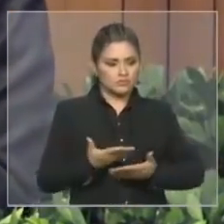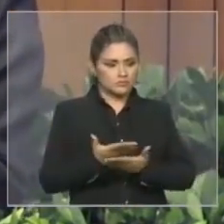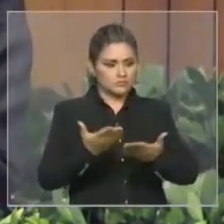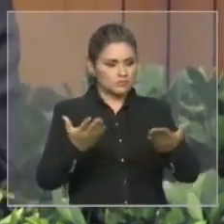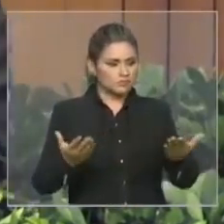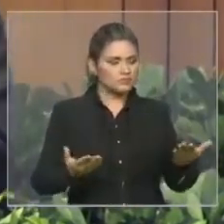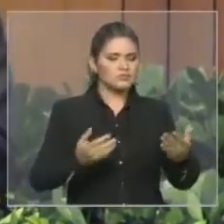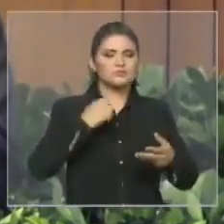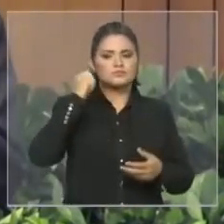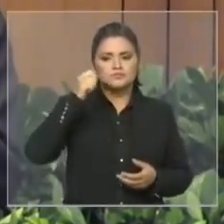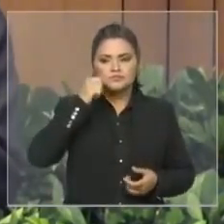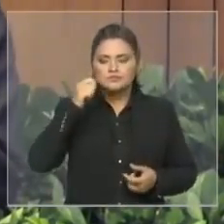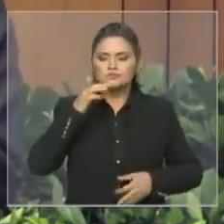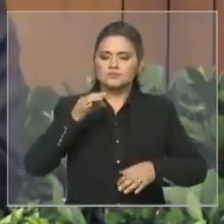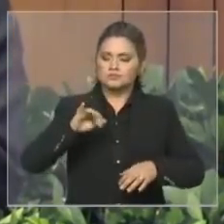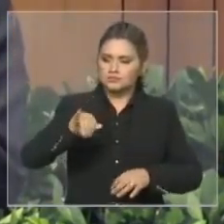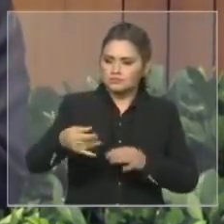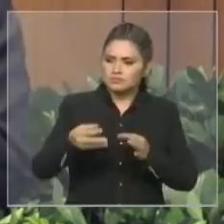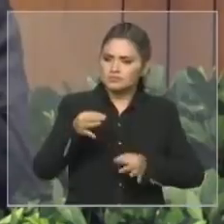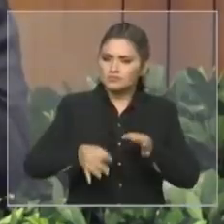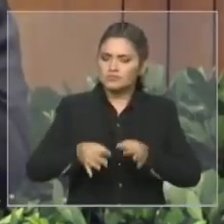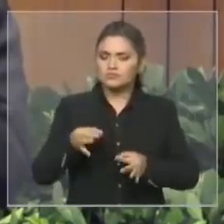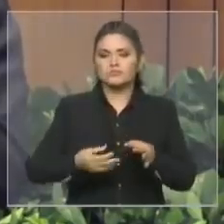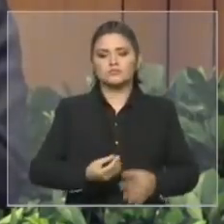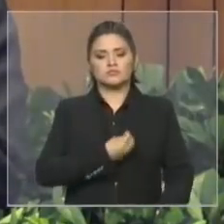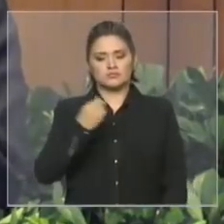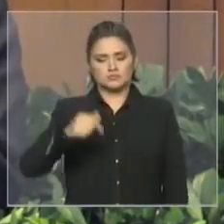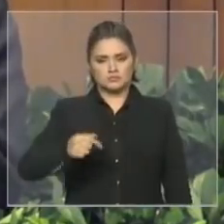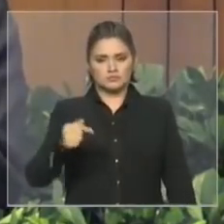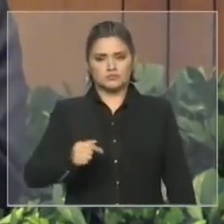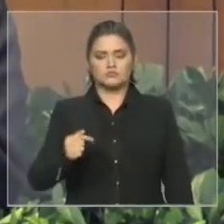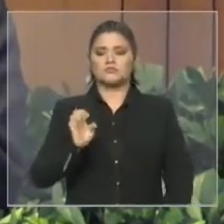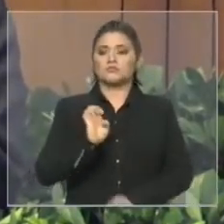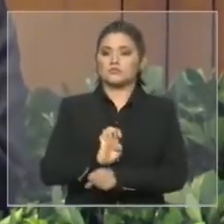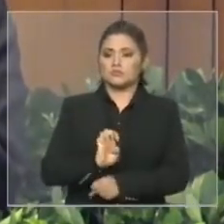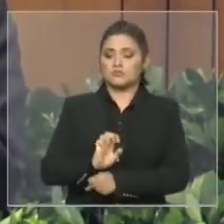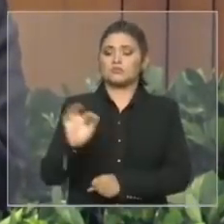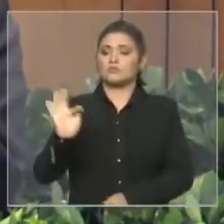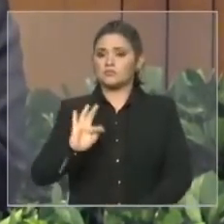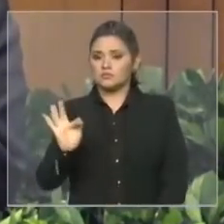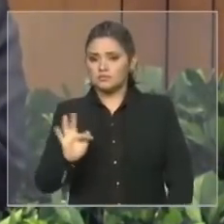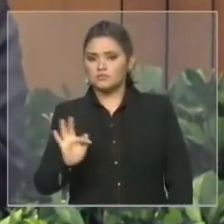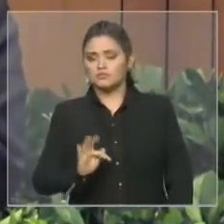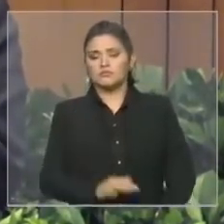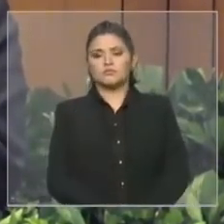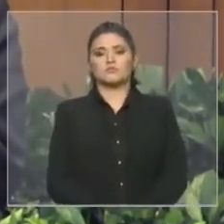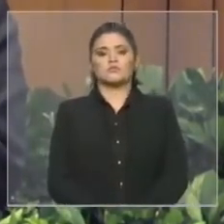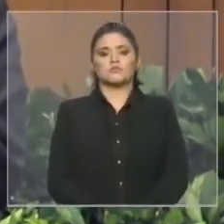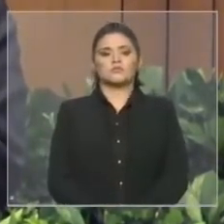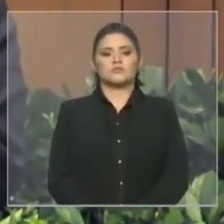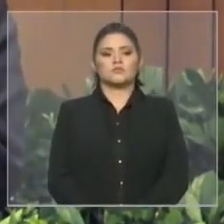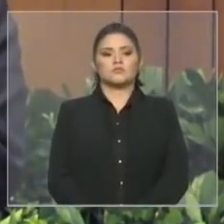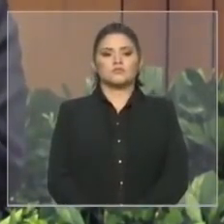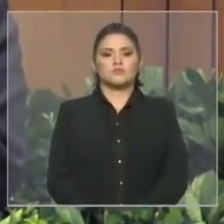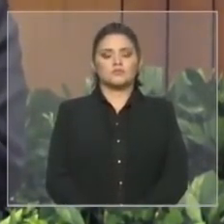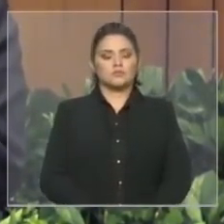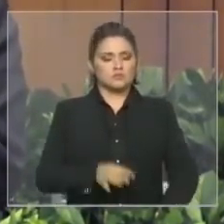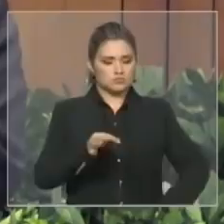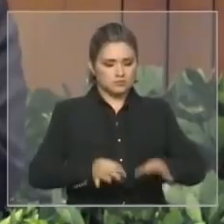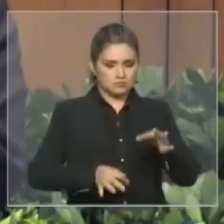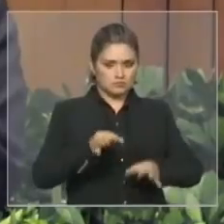estaduais e federais, também da Corte de Contas, saudar o eminente juiz federal